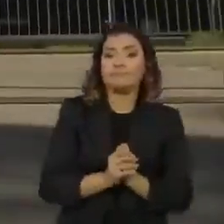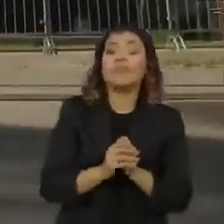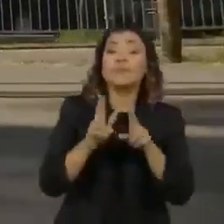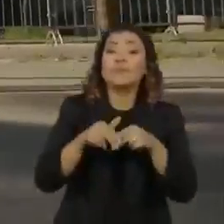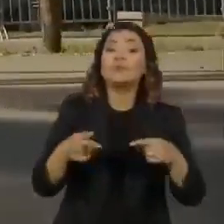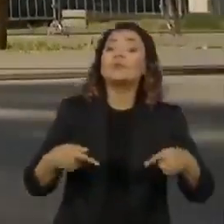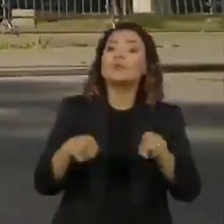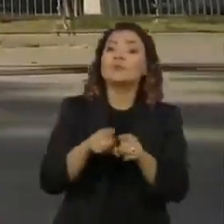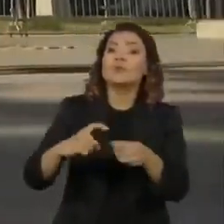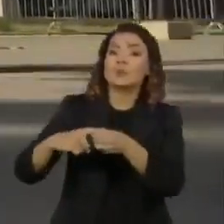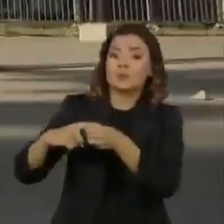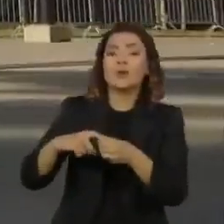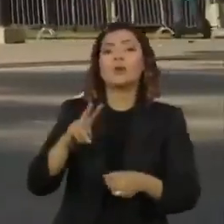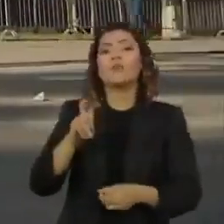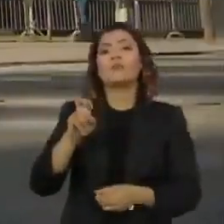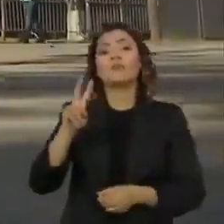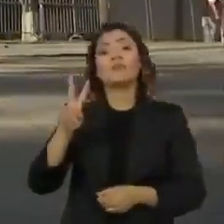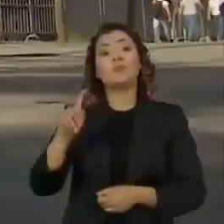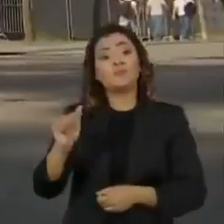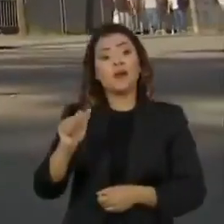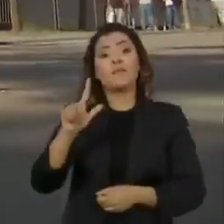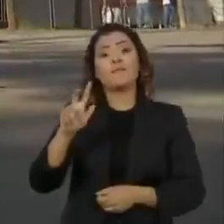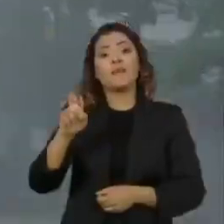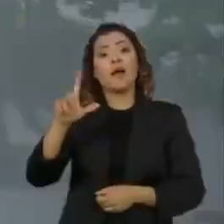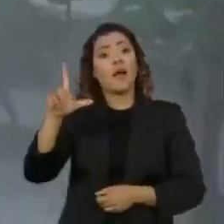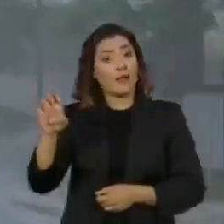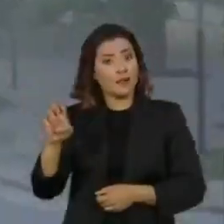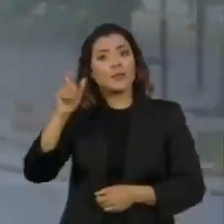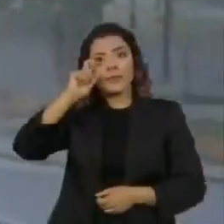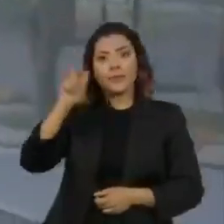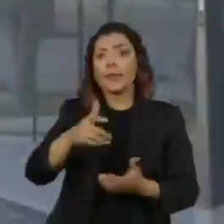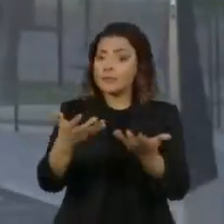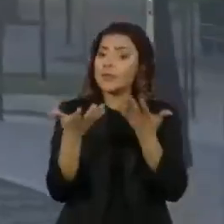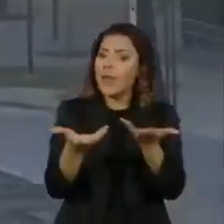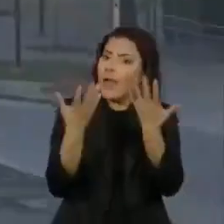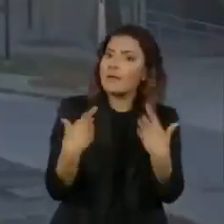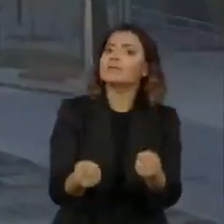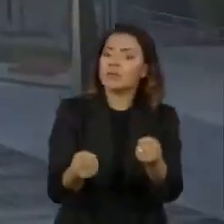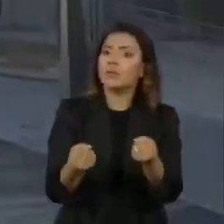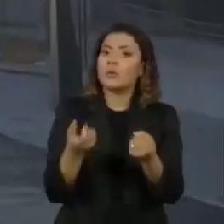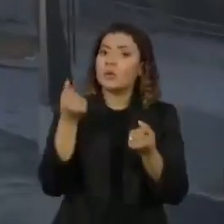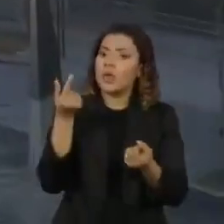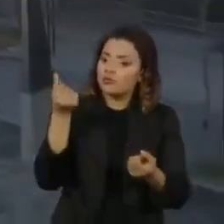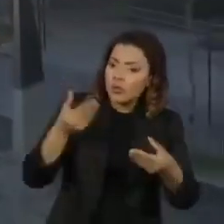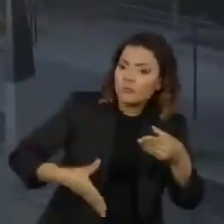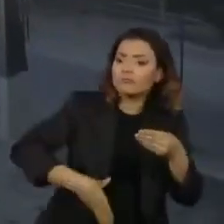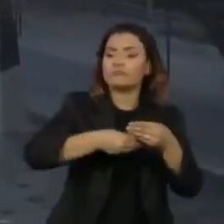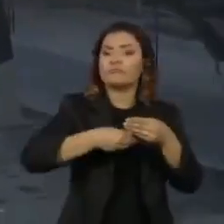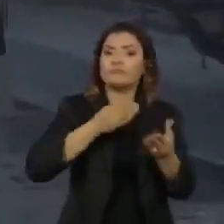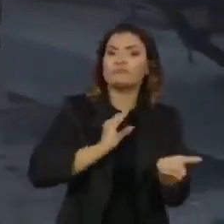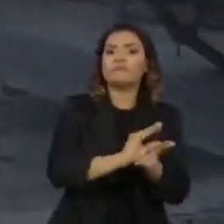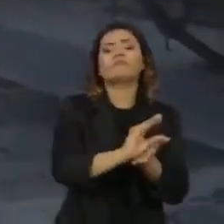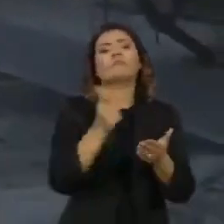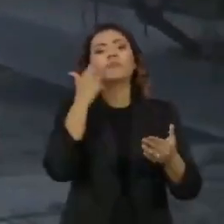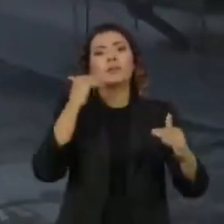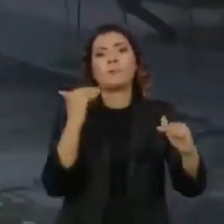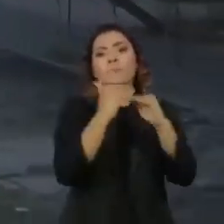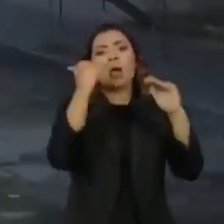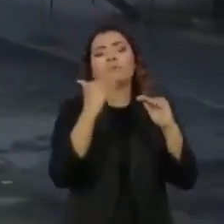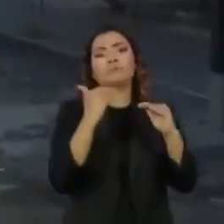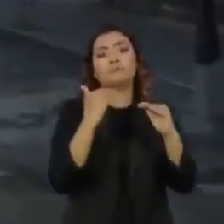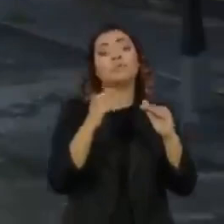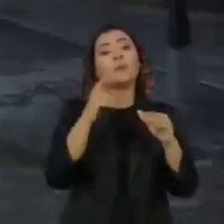Viva Vale, o segundo colocado, confirmou o interesse e aceitou aumentar o valor oferecido para igualar a